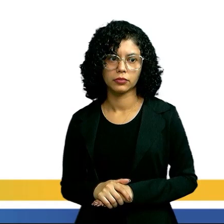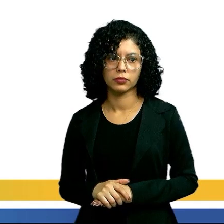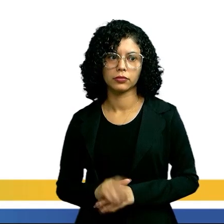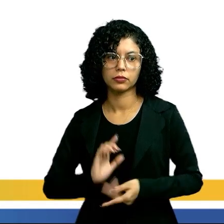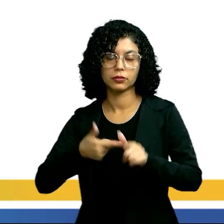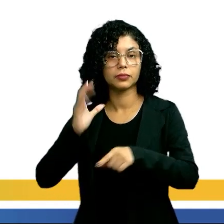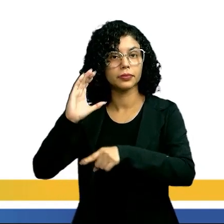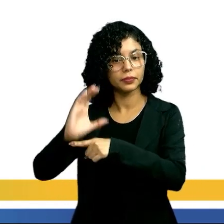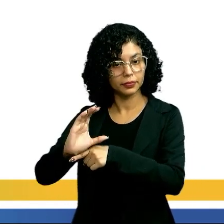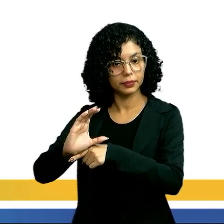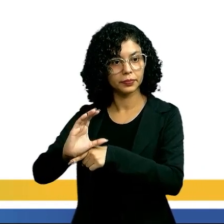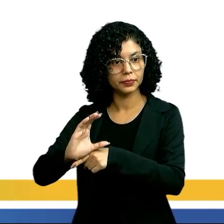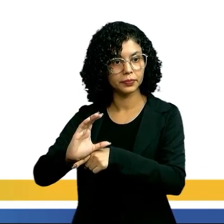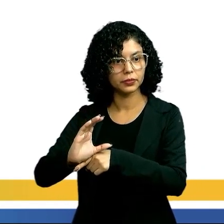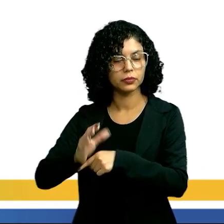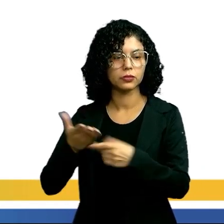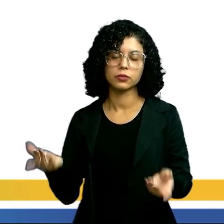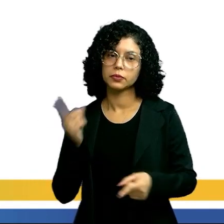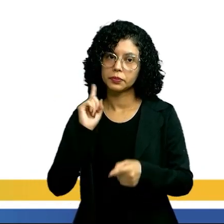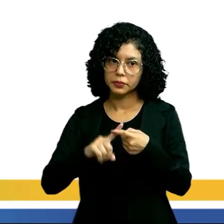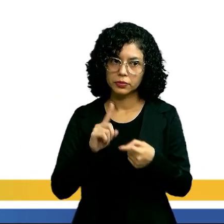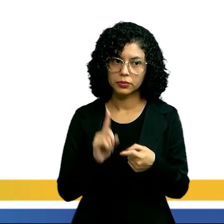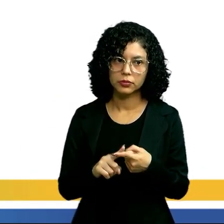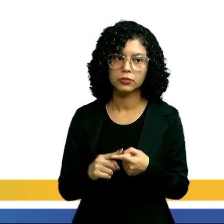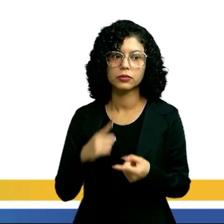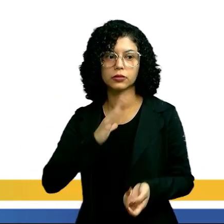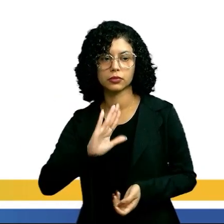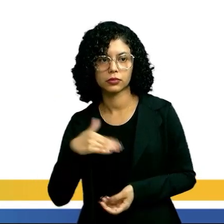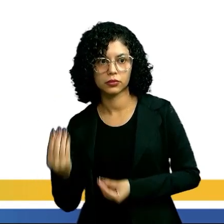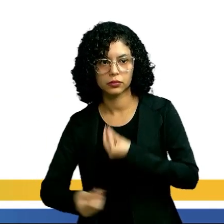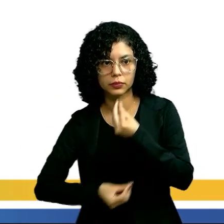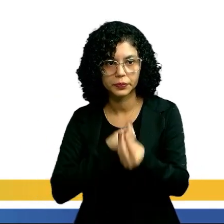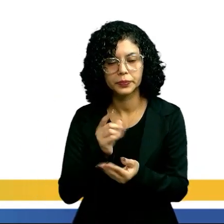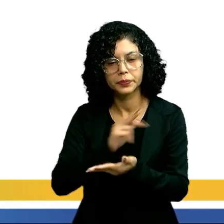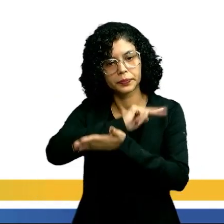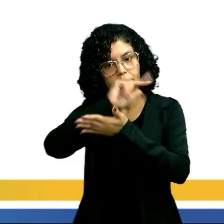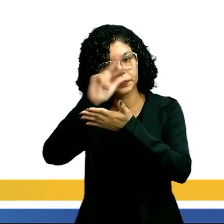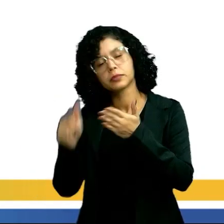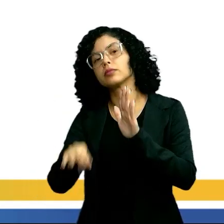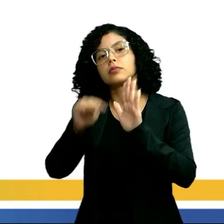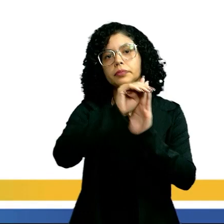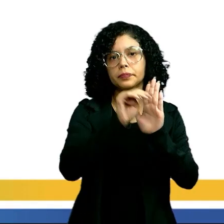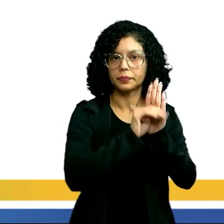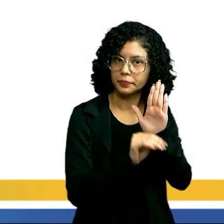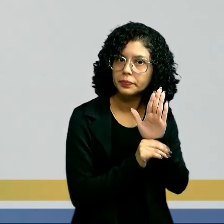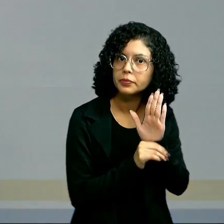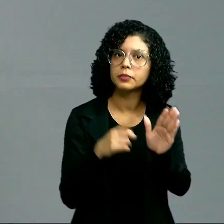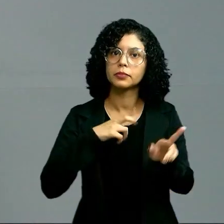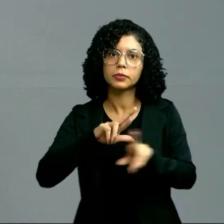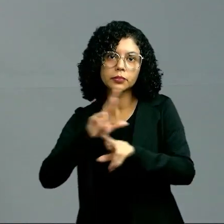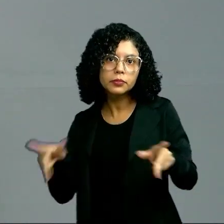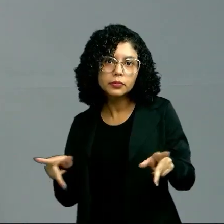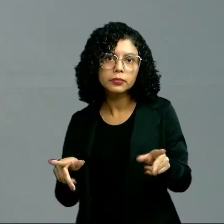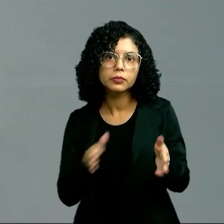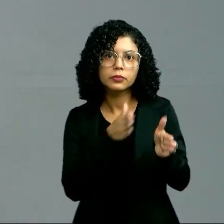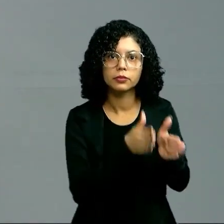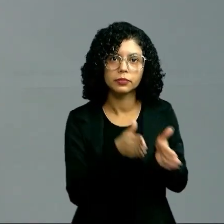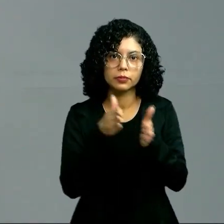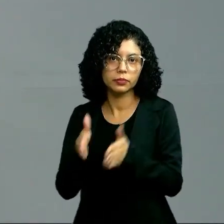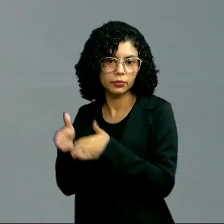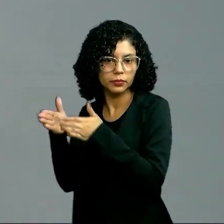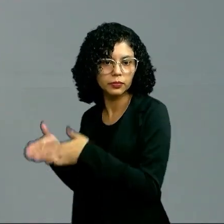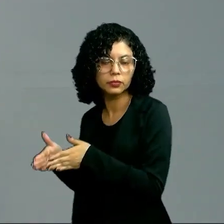É a alternativa C, pessoal. Por quê? Porque como ele tem diferentes fases, então ele tem diferentes nichos